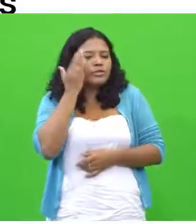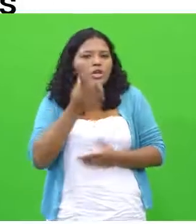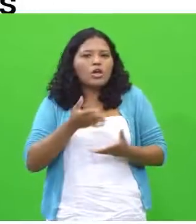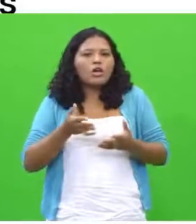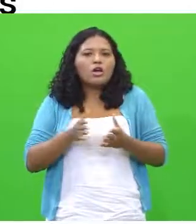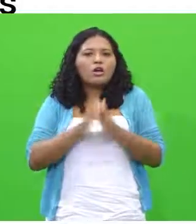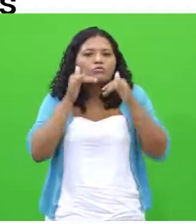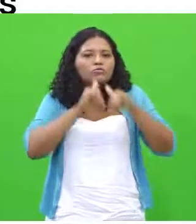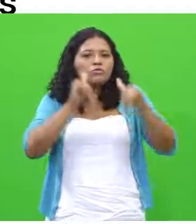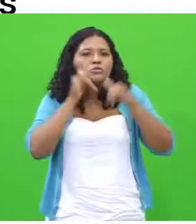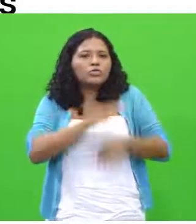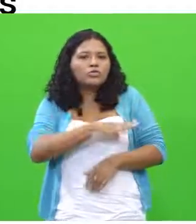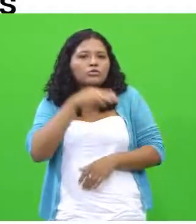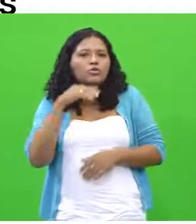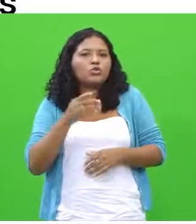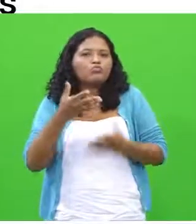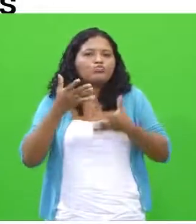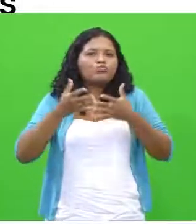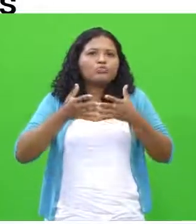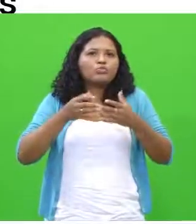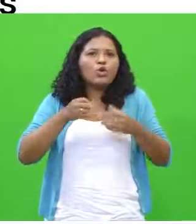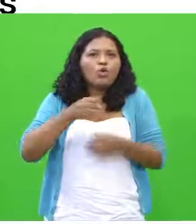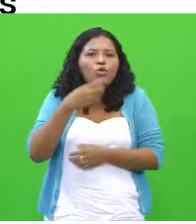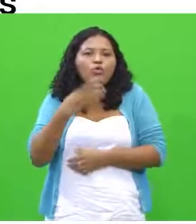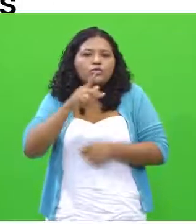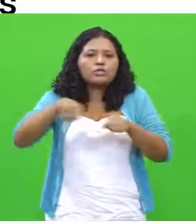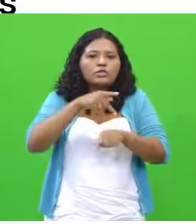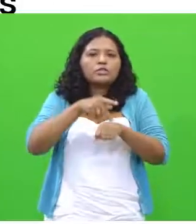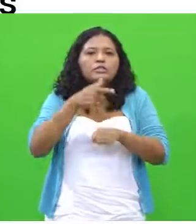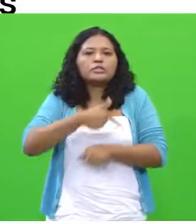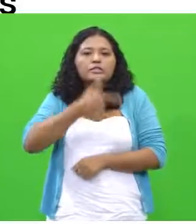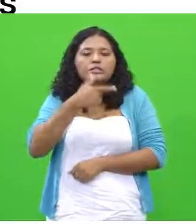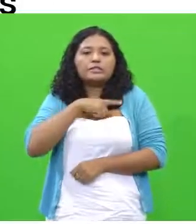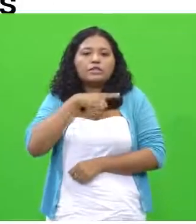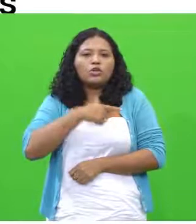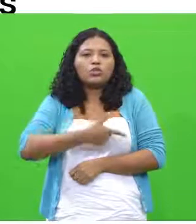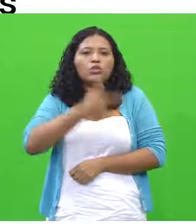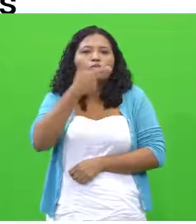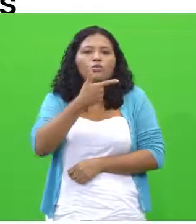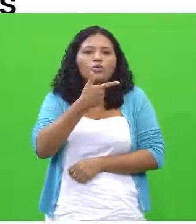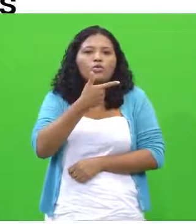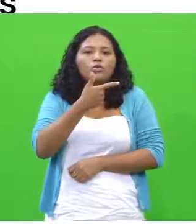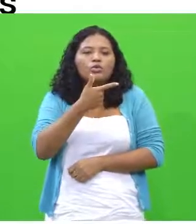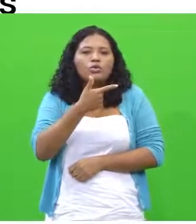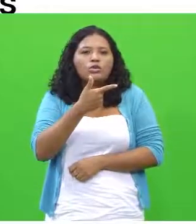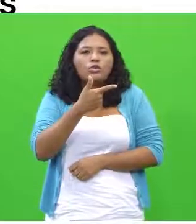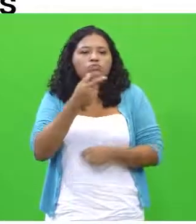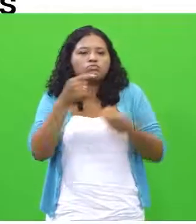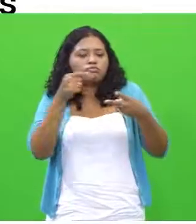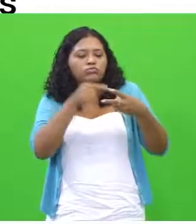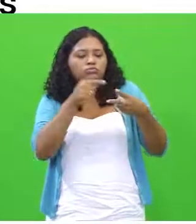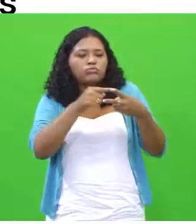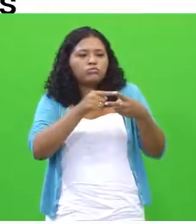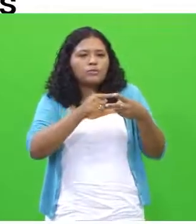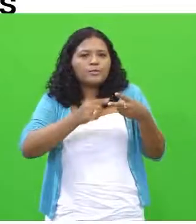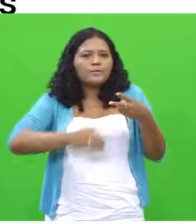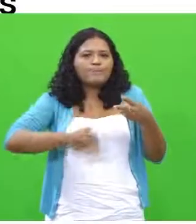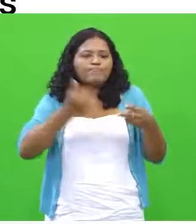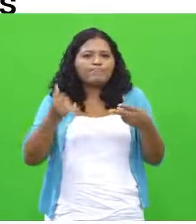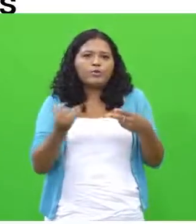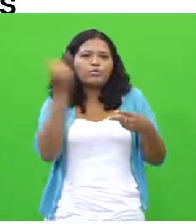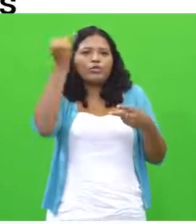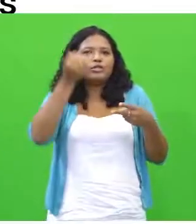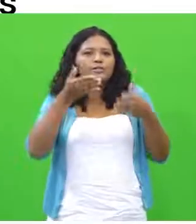países, ela vai apresentar basicamente duas situações, em alguns países existe uma autorregulamentação do mercado,